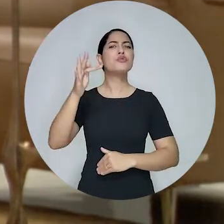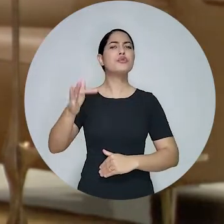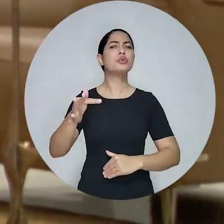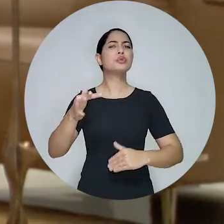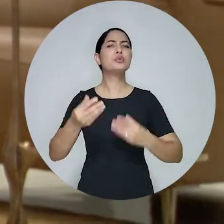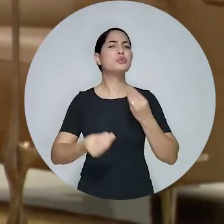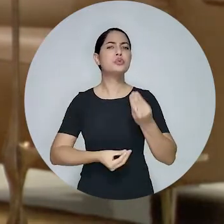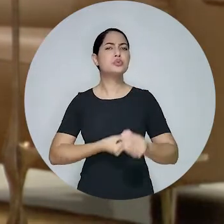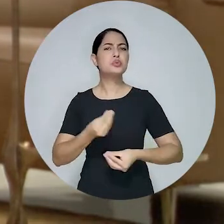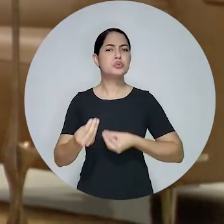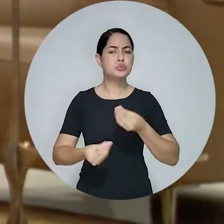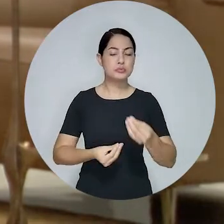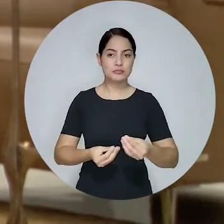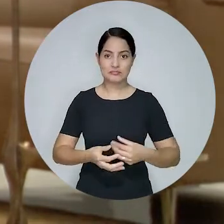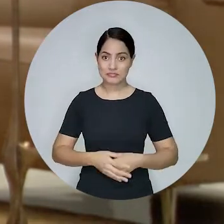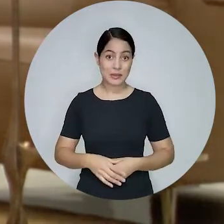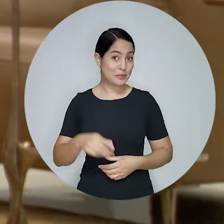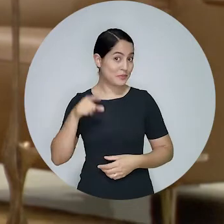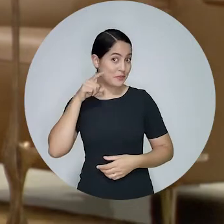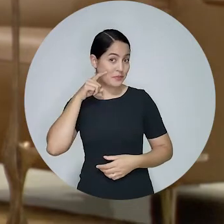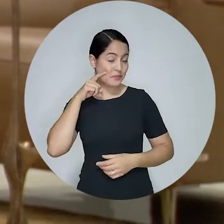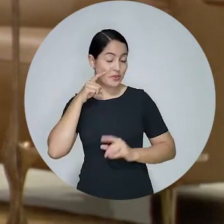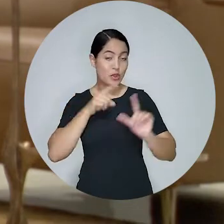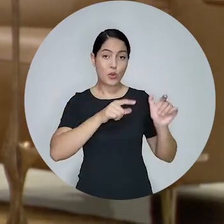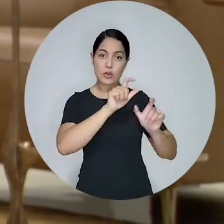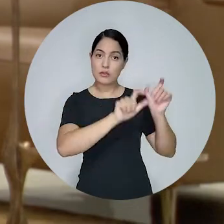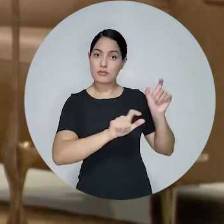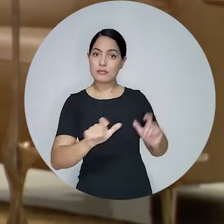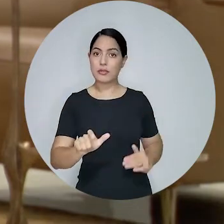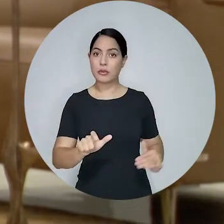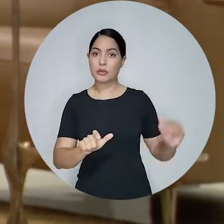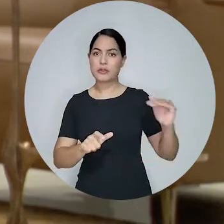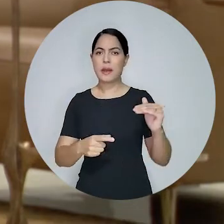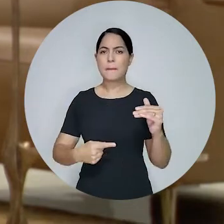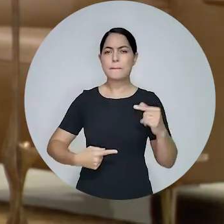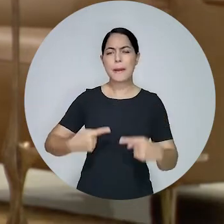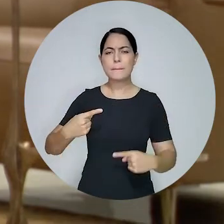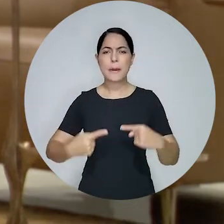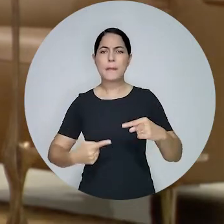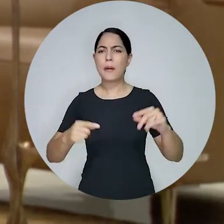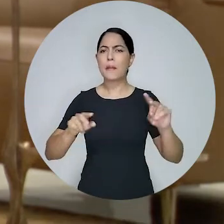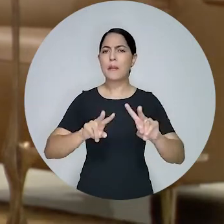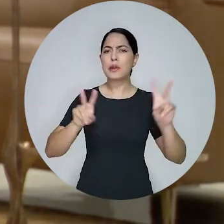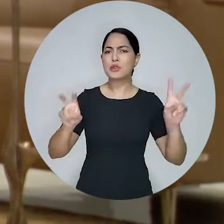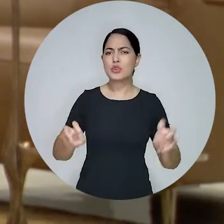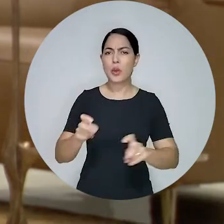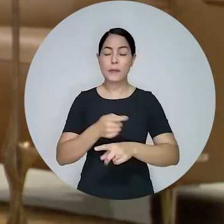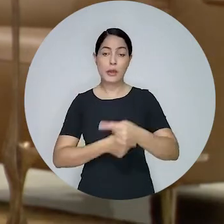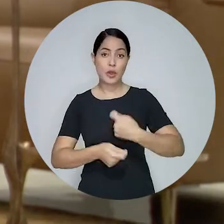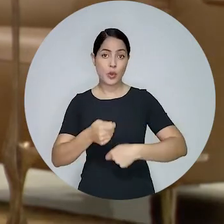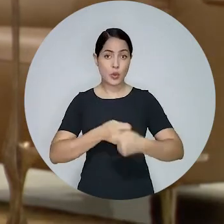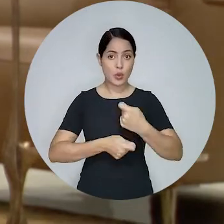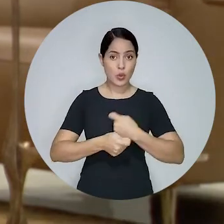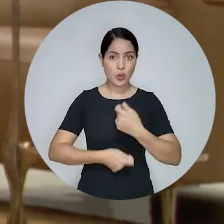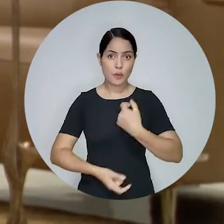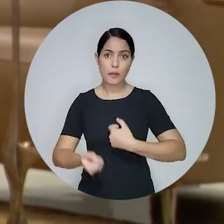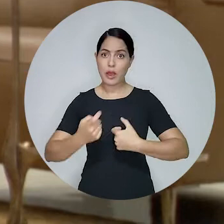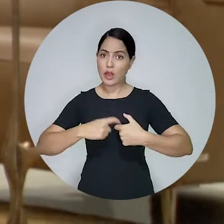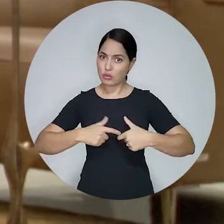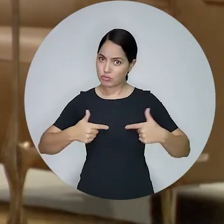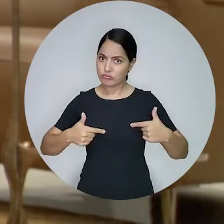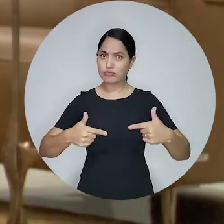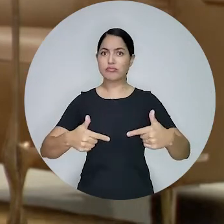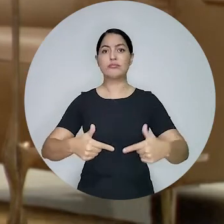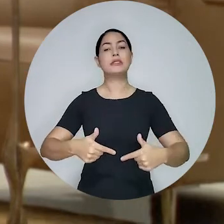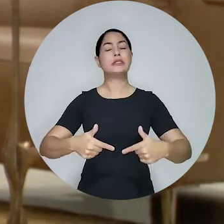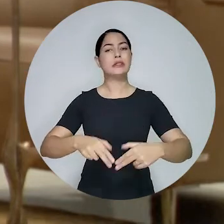Simonetti e outras autoridades debateram os caminhos rumo à retomada do bem-estar econômico e social em meio às